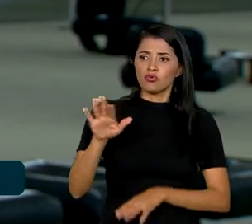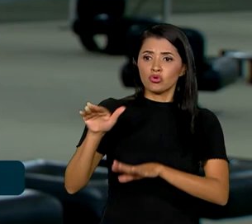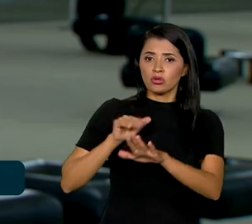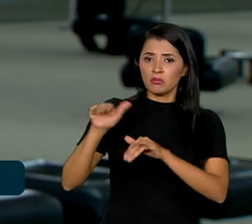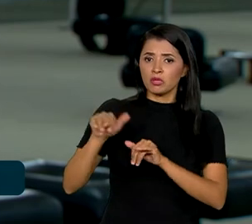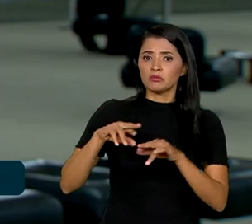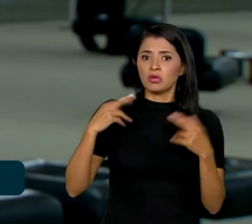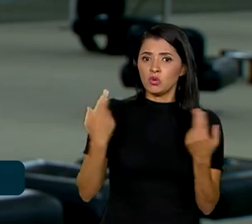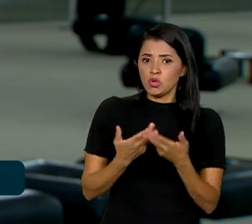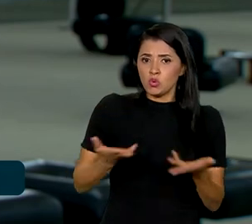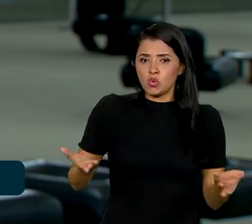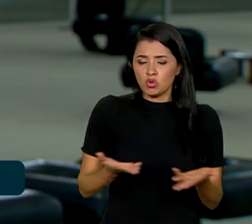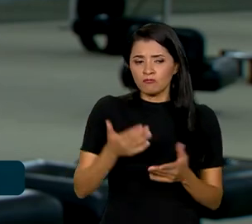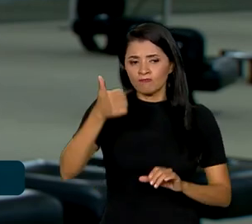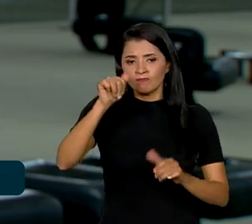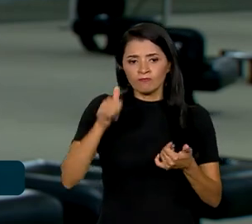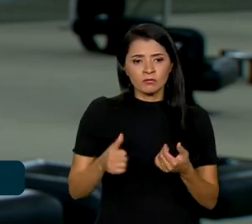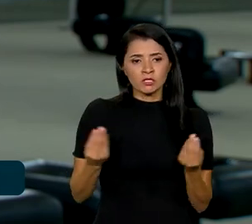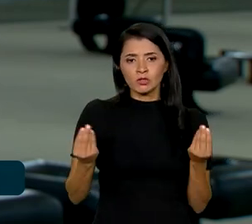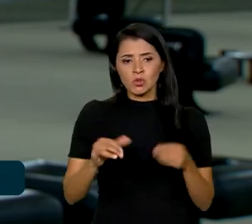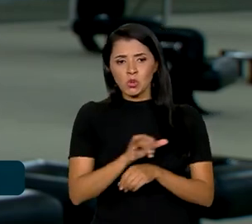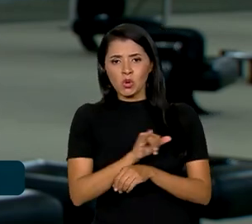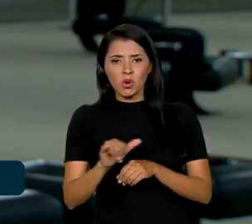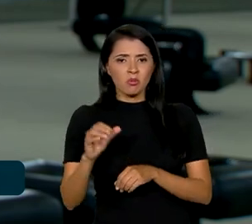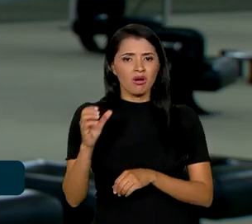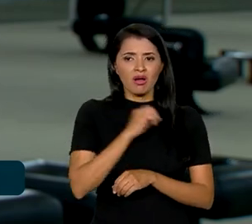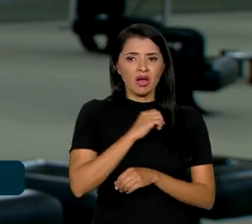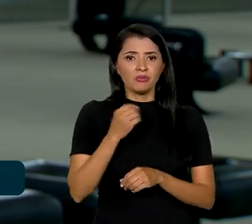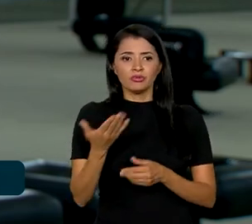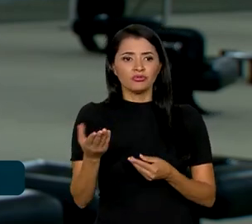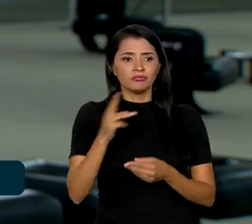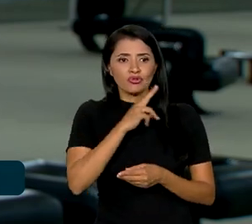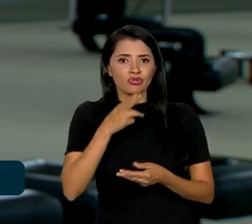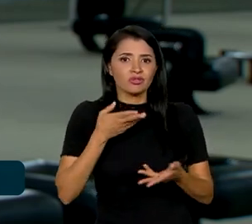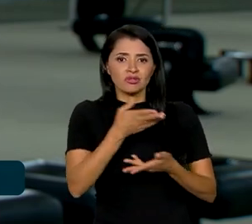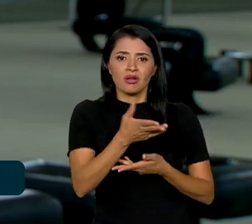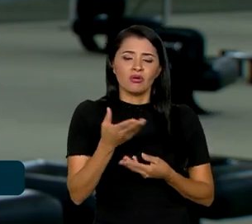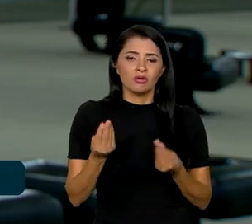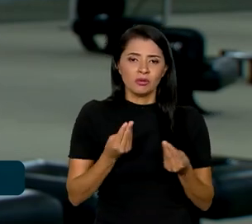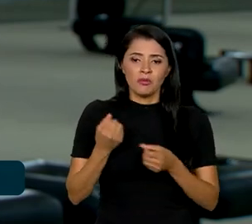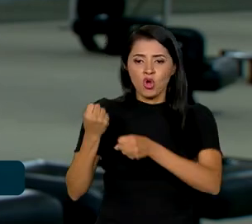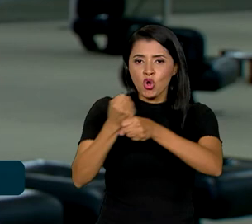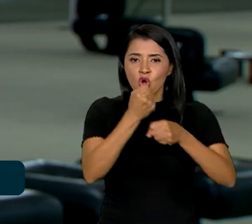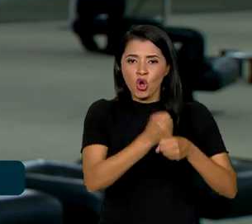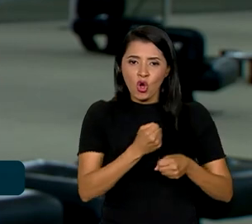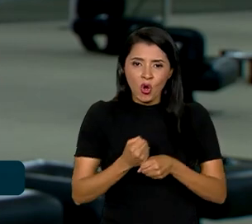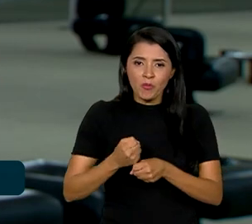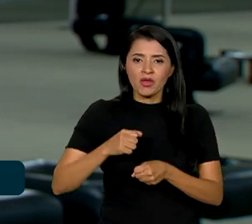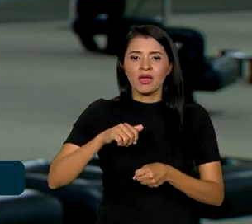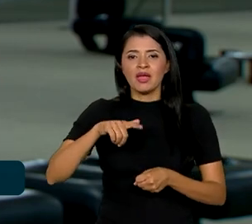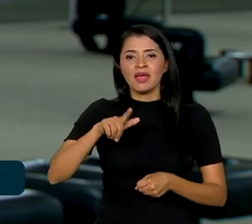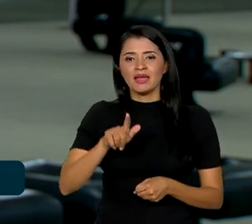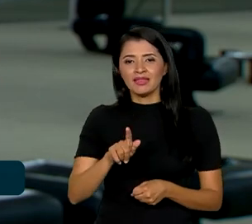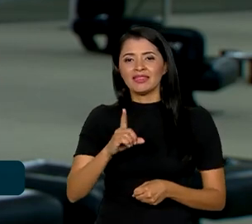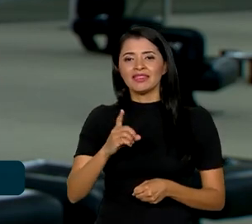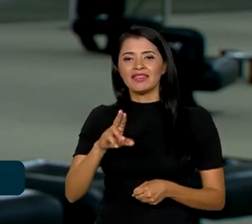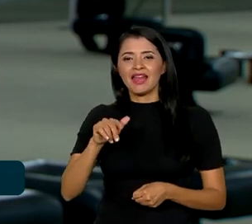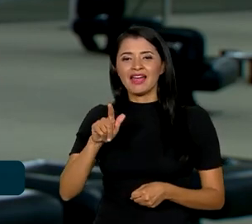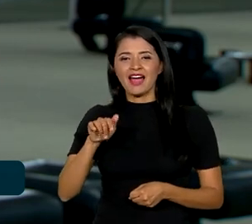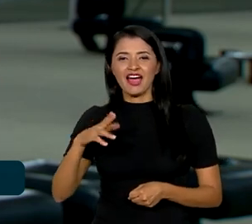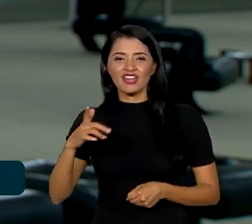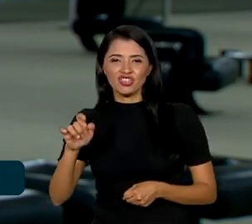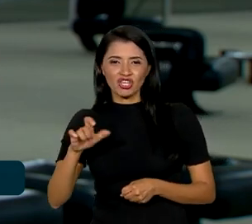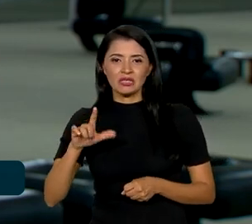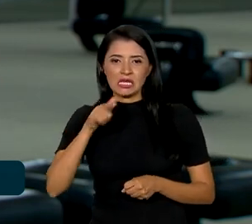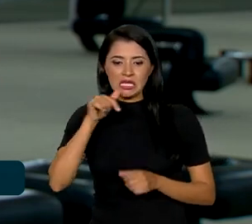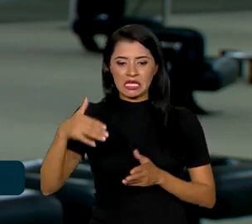reunião de hoje para avaliar formas de acelerar ações emergenciais, como obras de dragagem de rios na região. Para